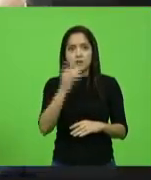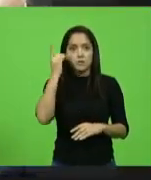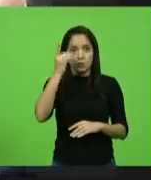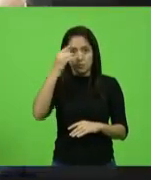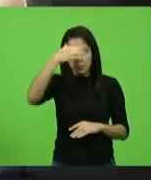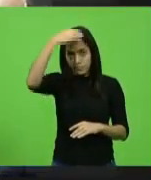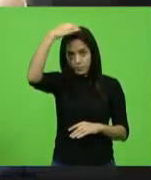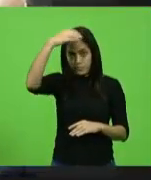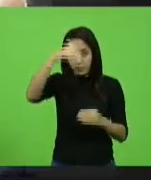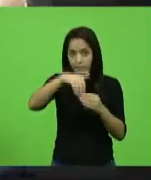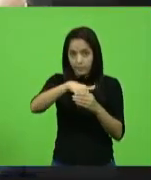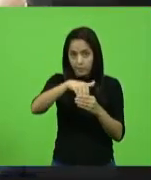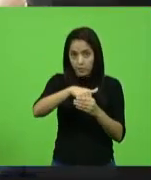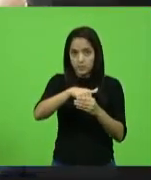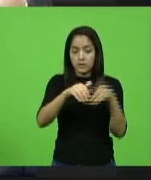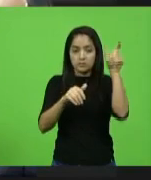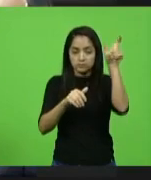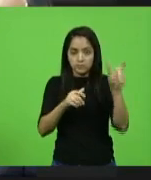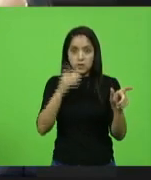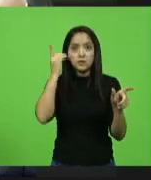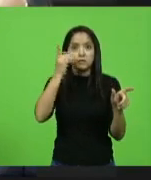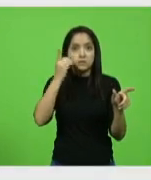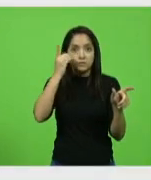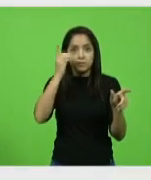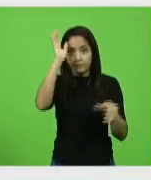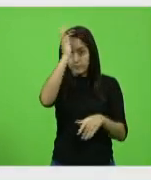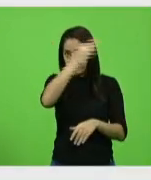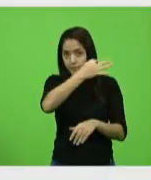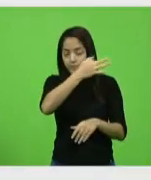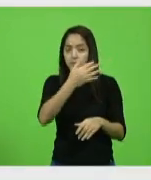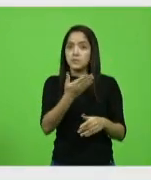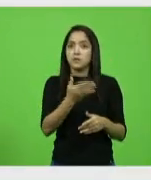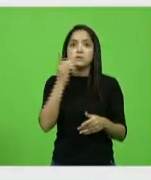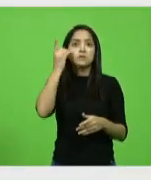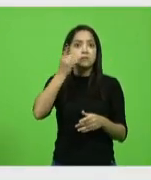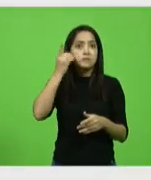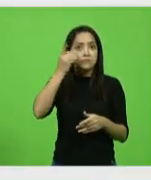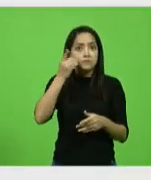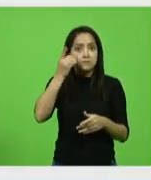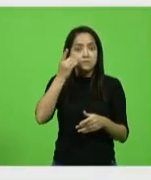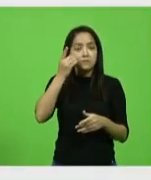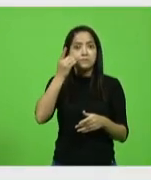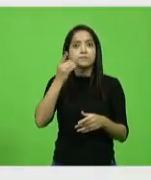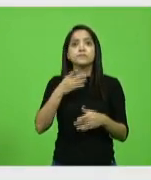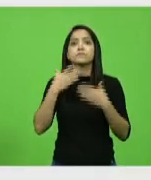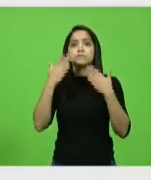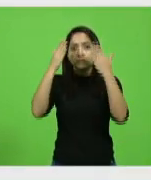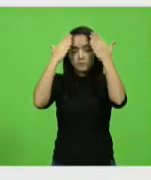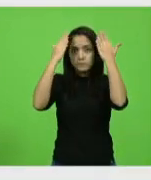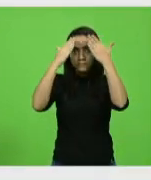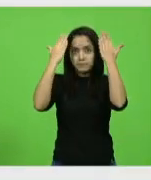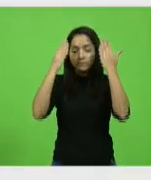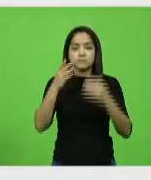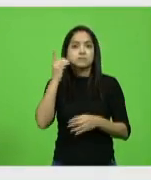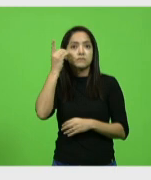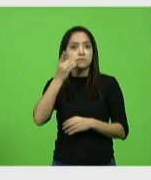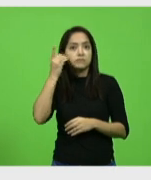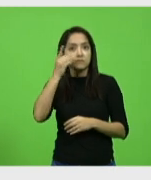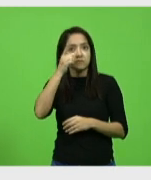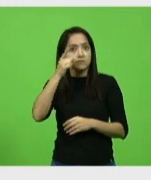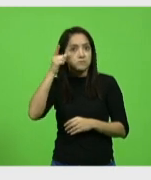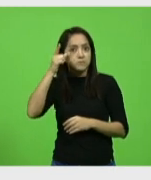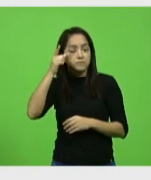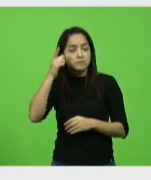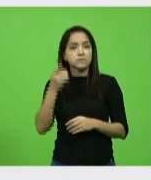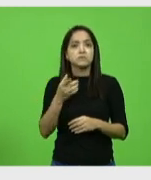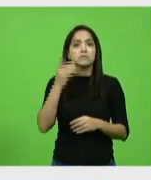Mocelin vota no deputado Fabiano da Luz, no deputado José Milton Schaefer, no deputado Laércio Schuster,